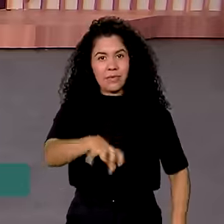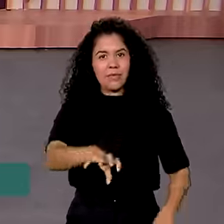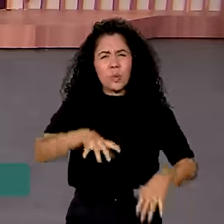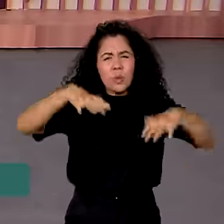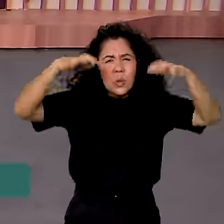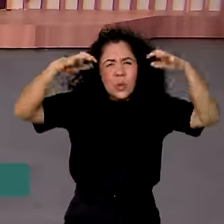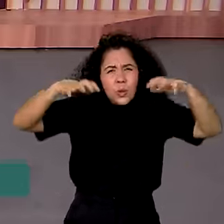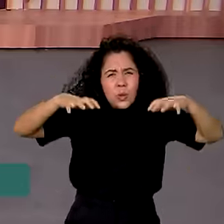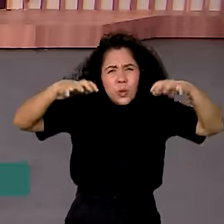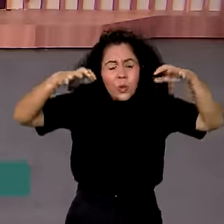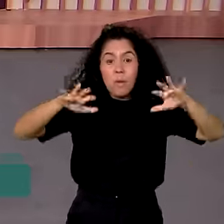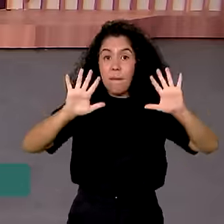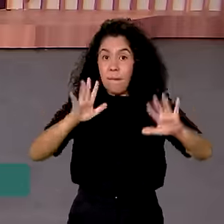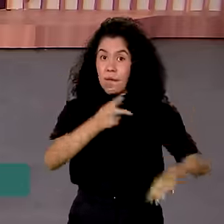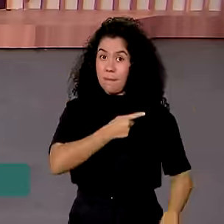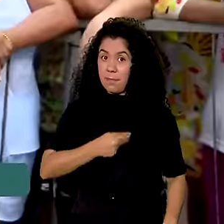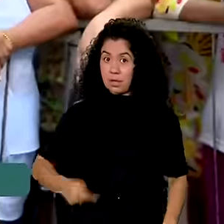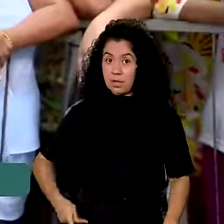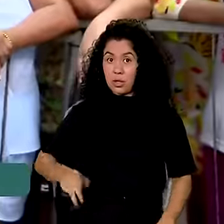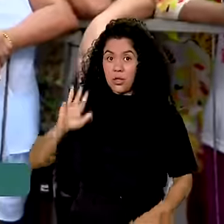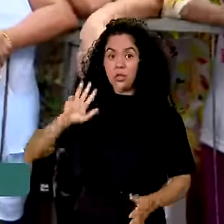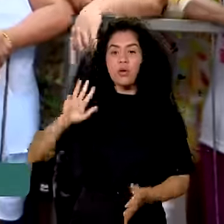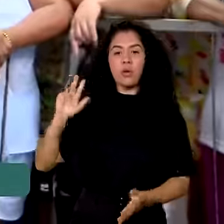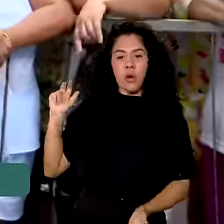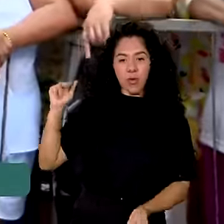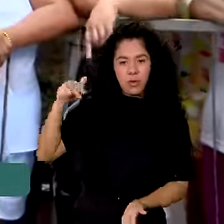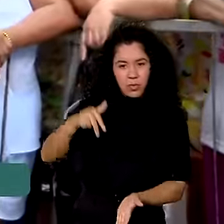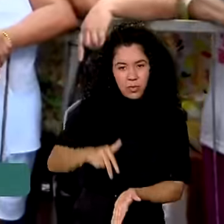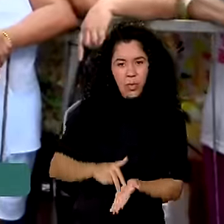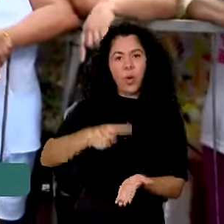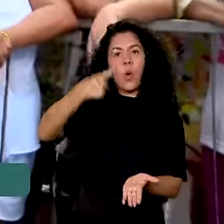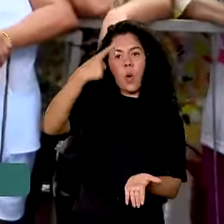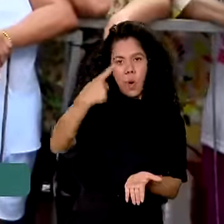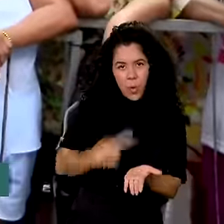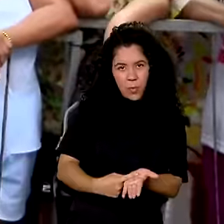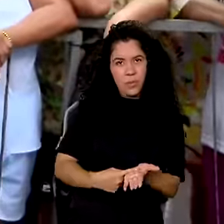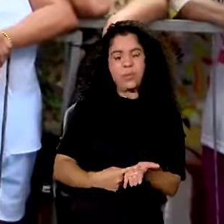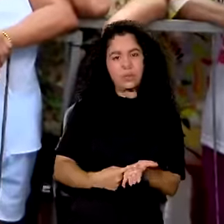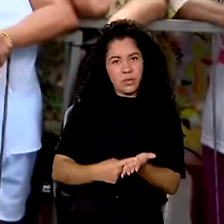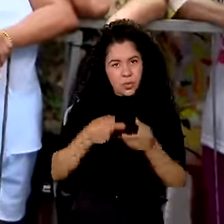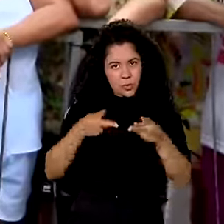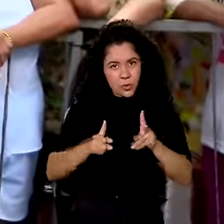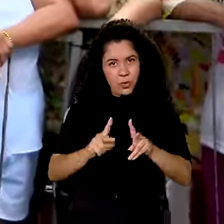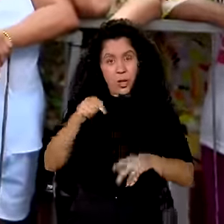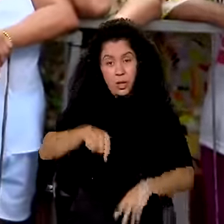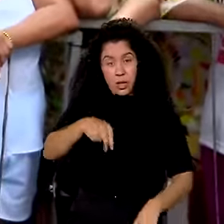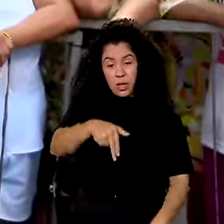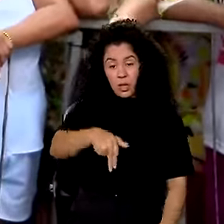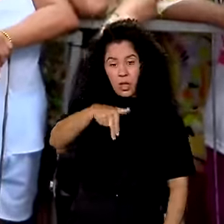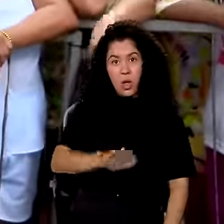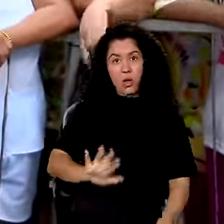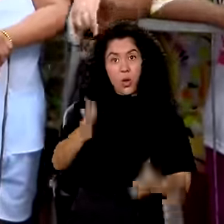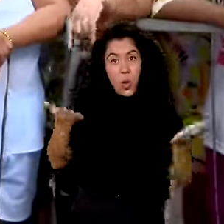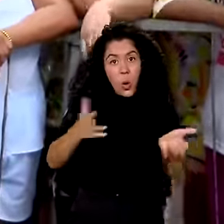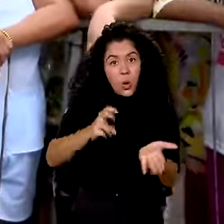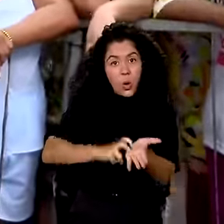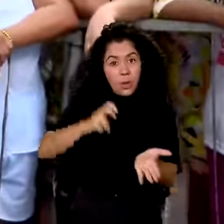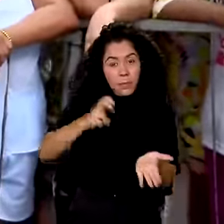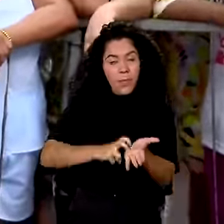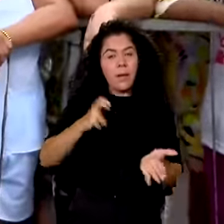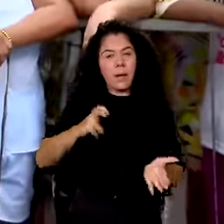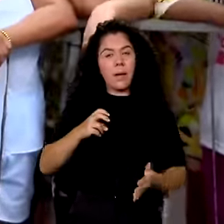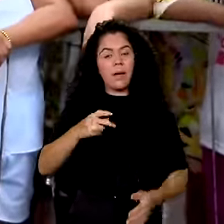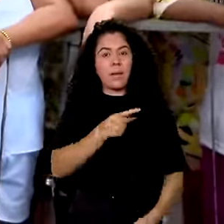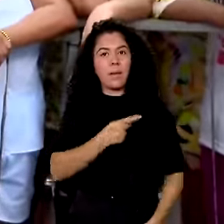chuva. Mas olha, o presidente Lula vai continuar hoje a agenda de viagem ao Nordeste. E agora, pela manhã, Lula deu uma